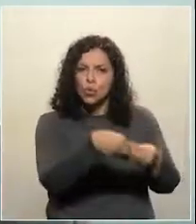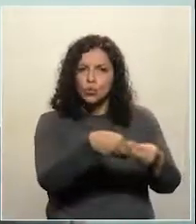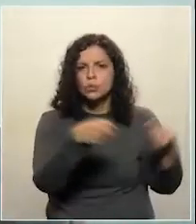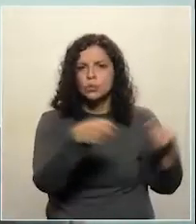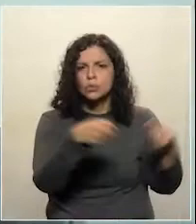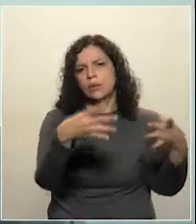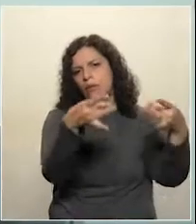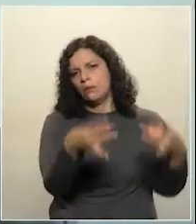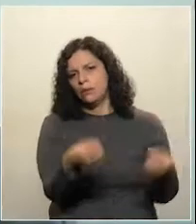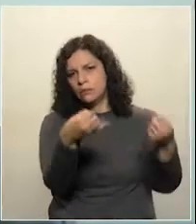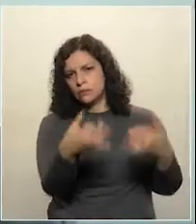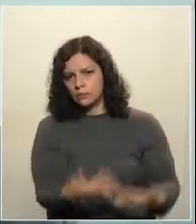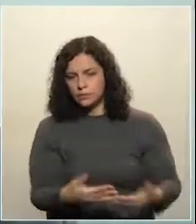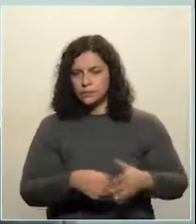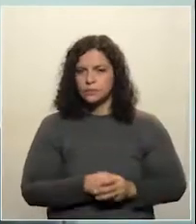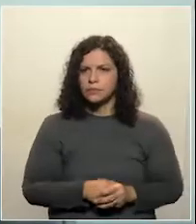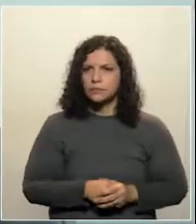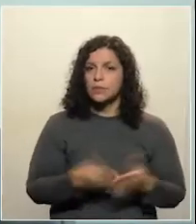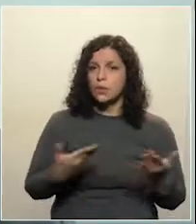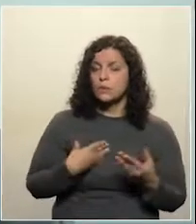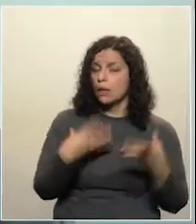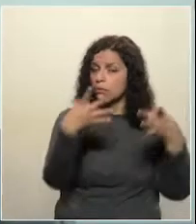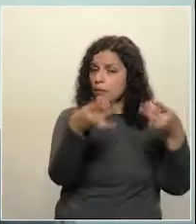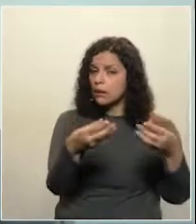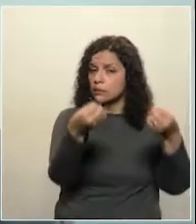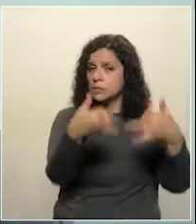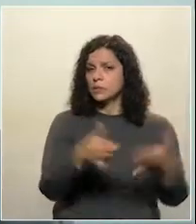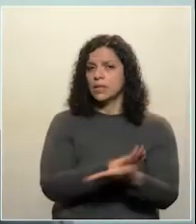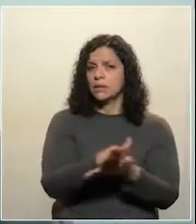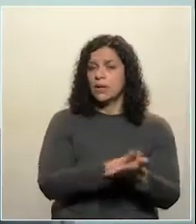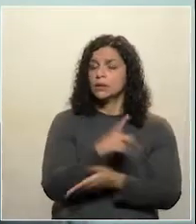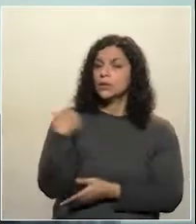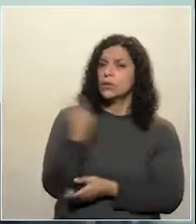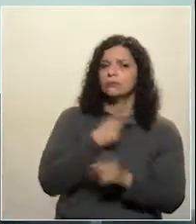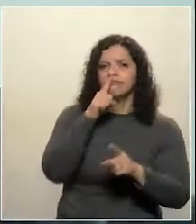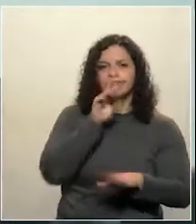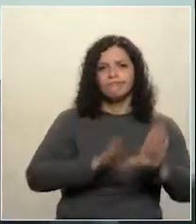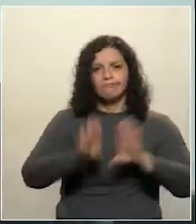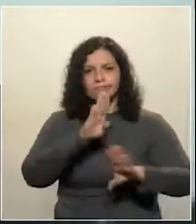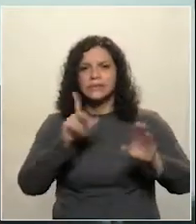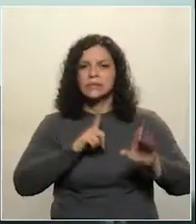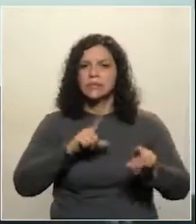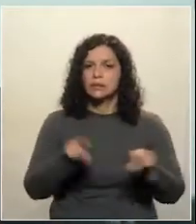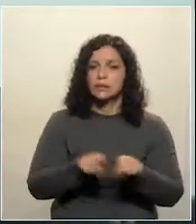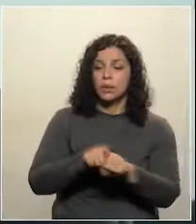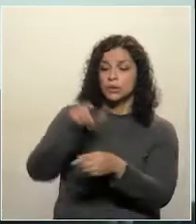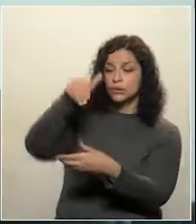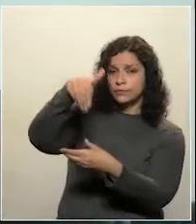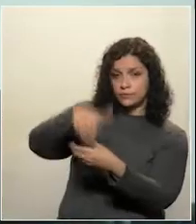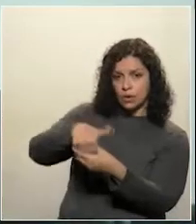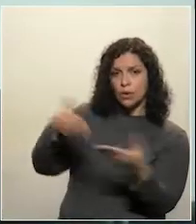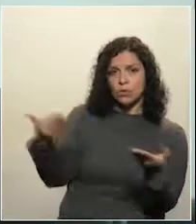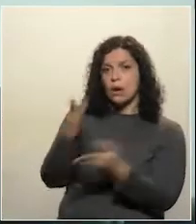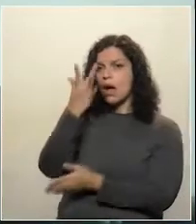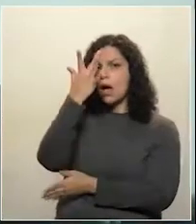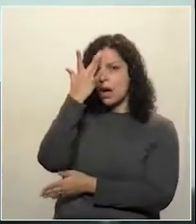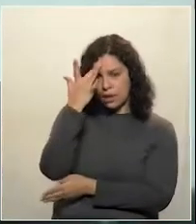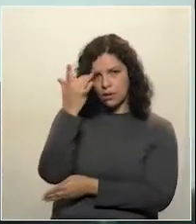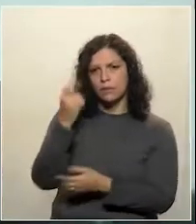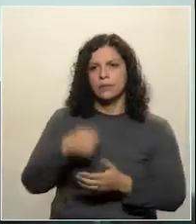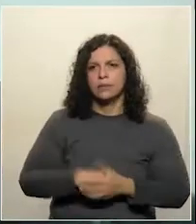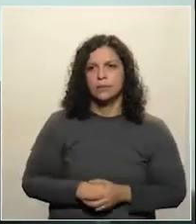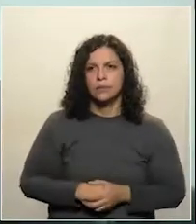esclarecidas. Se ela não foi bem esclarecida, senhor presidente, nós corremos o risco de votarmos, no dia de amanhã,